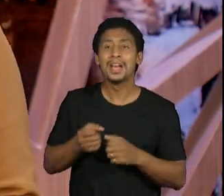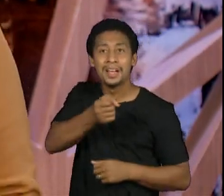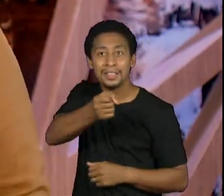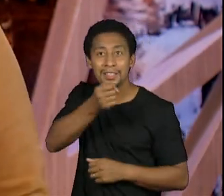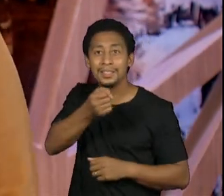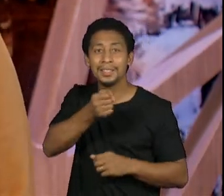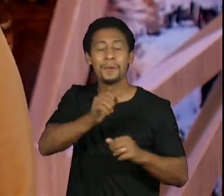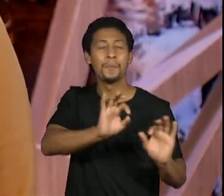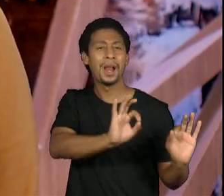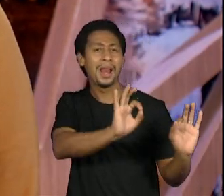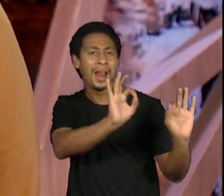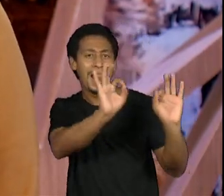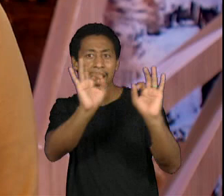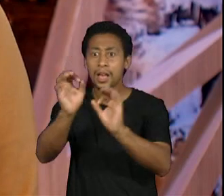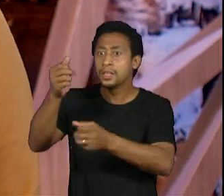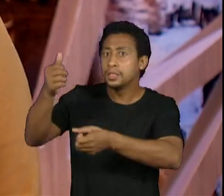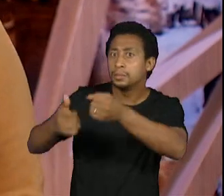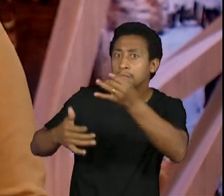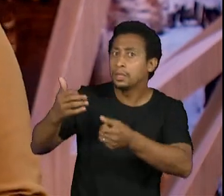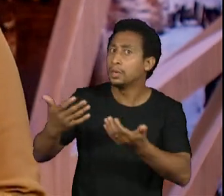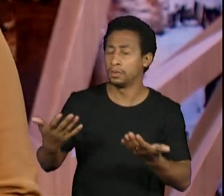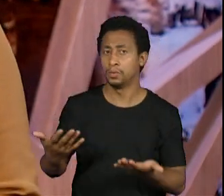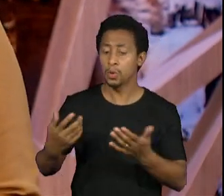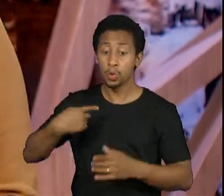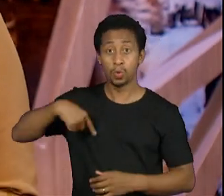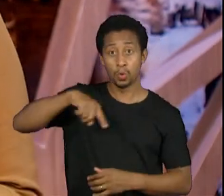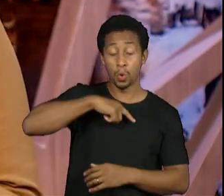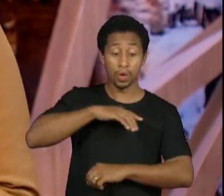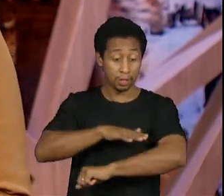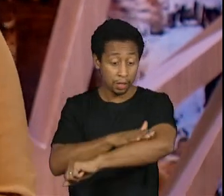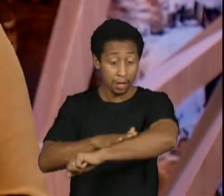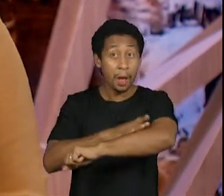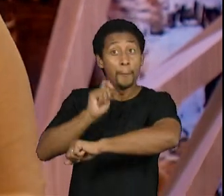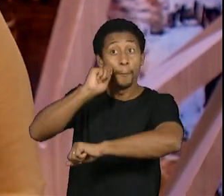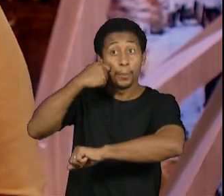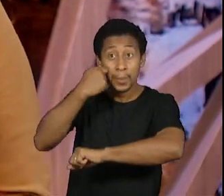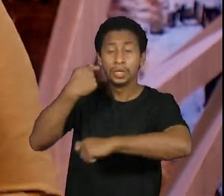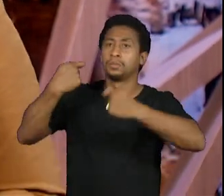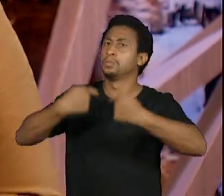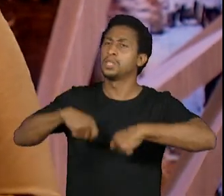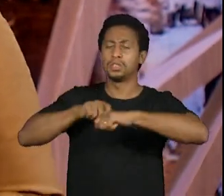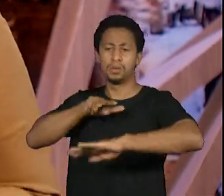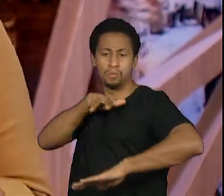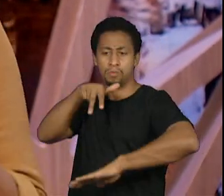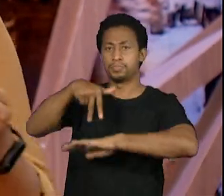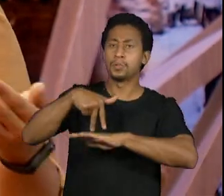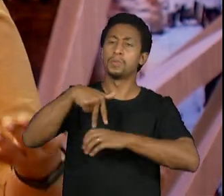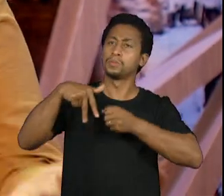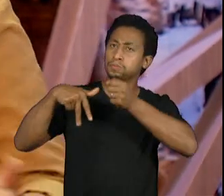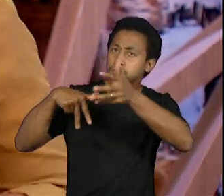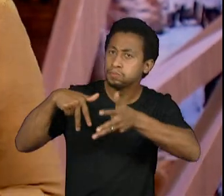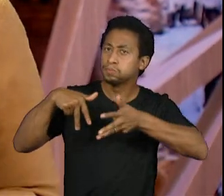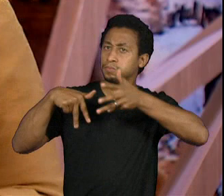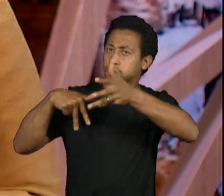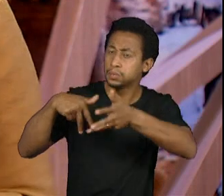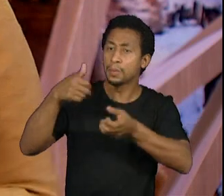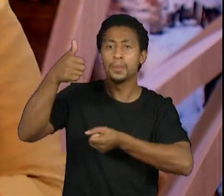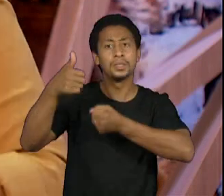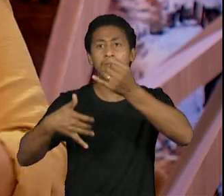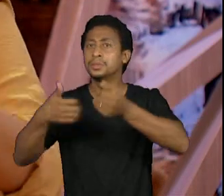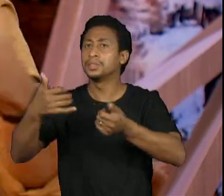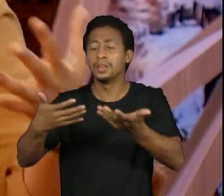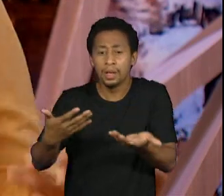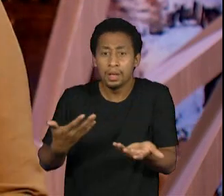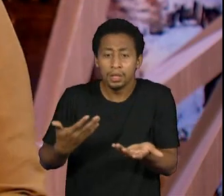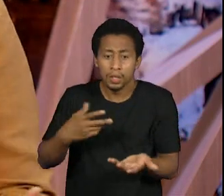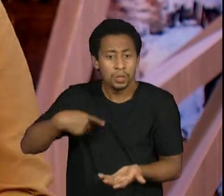acho que ninguém melhor do que a gente pra contar as nossas histórias. E acho que muitas vezes a gente não tem os meios, não conhece as pessoas, essas pessoas que